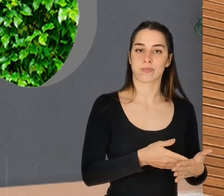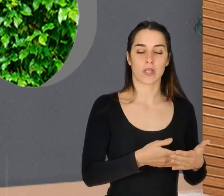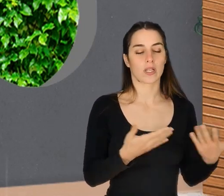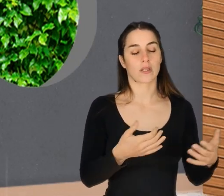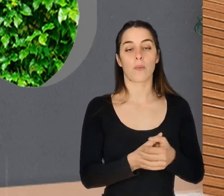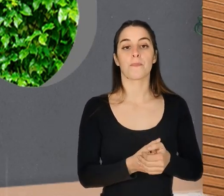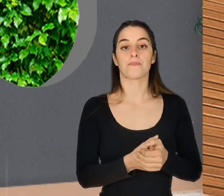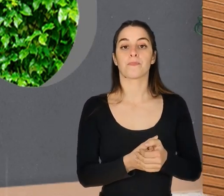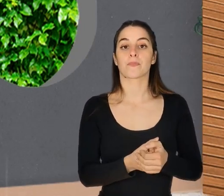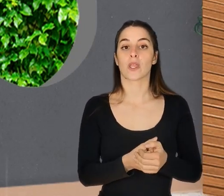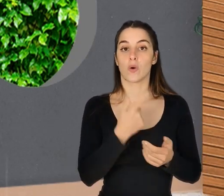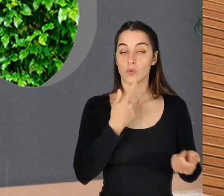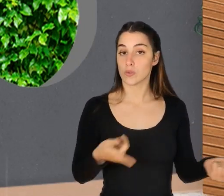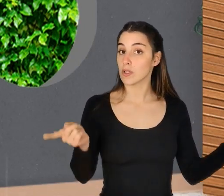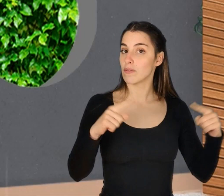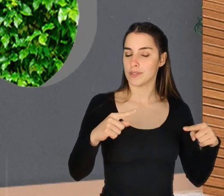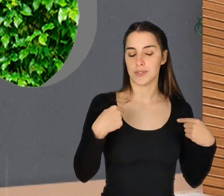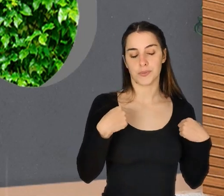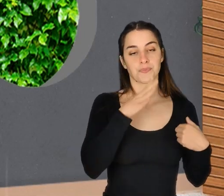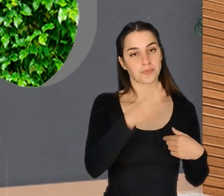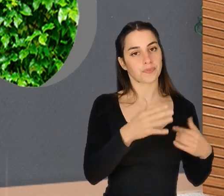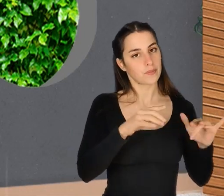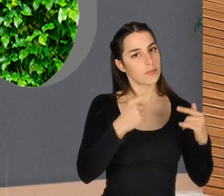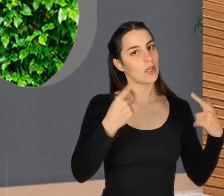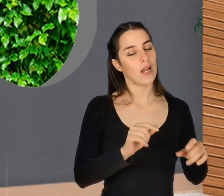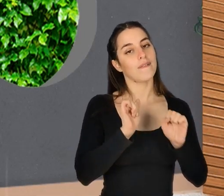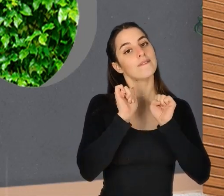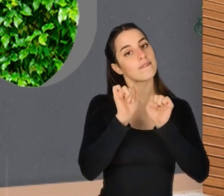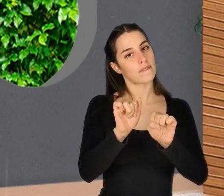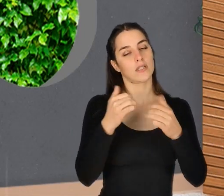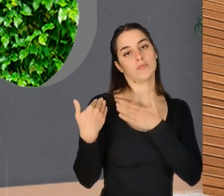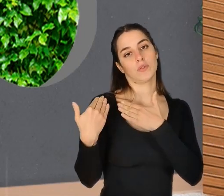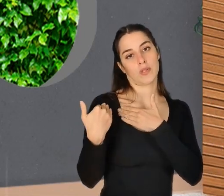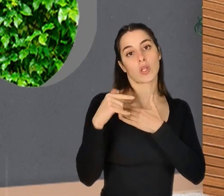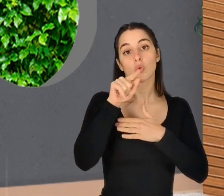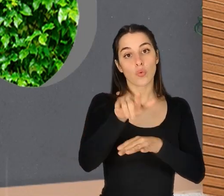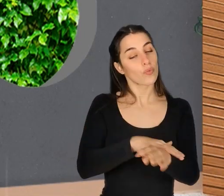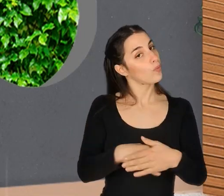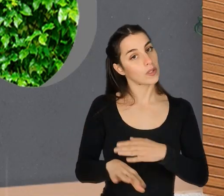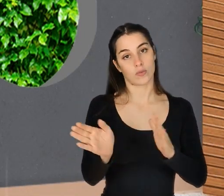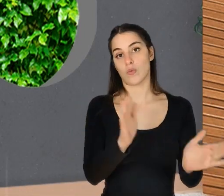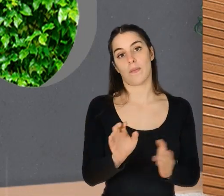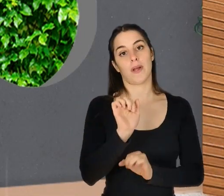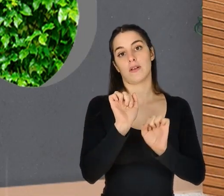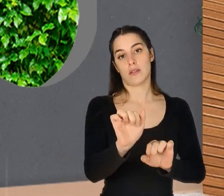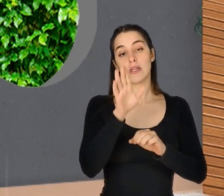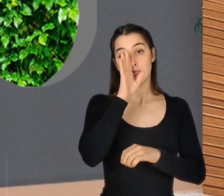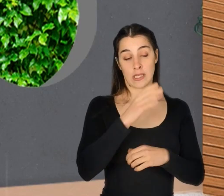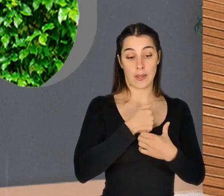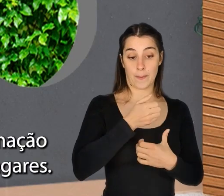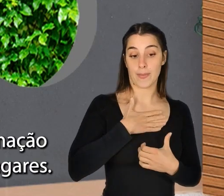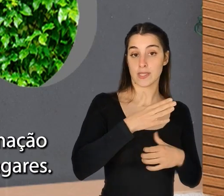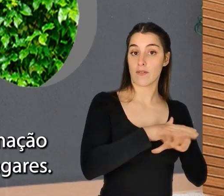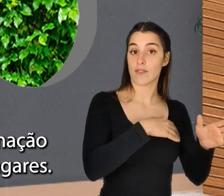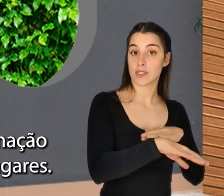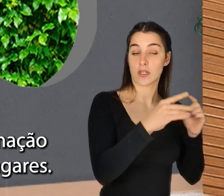mais uma vez, e vou ser redundante aqui, existe sem dúvida nenhuma a tua responsabilidade. Tu fazeres a tua parte. E se a empresa também não